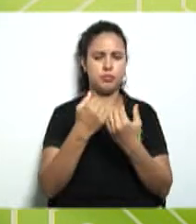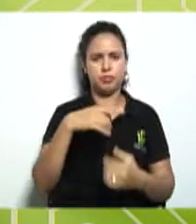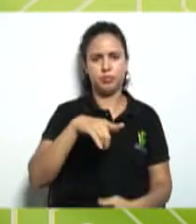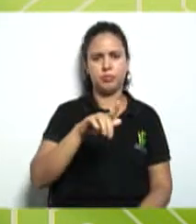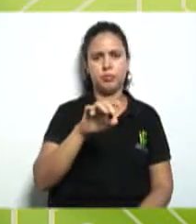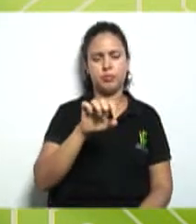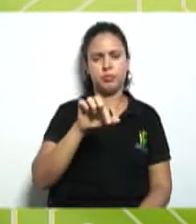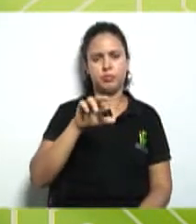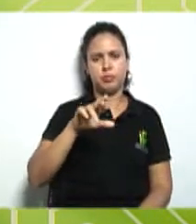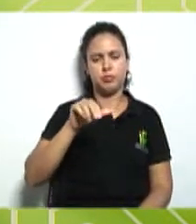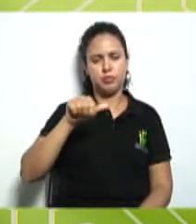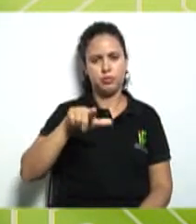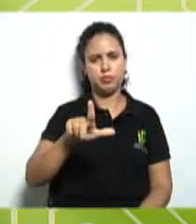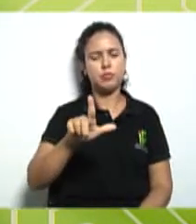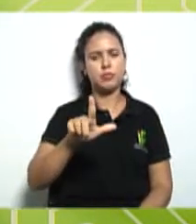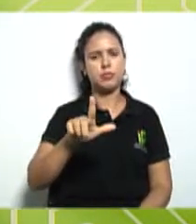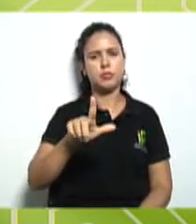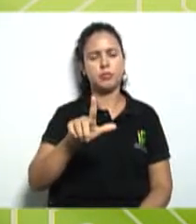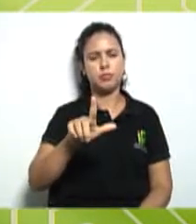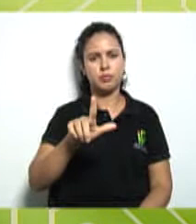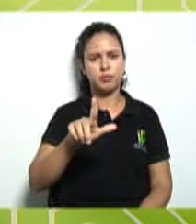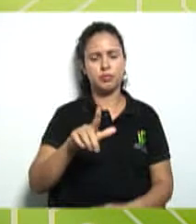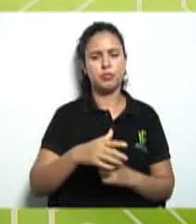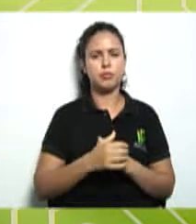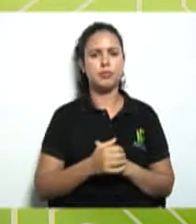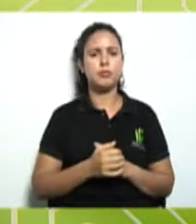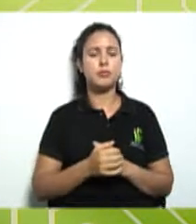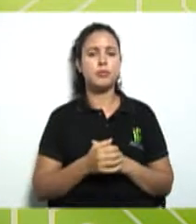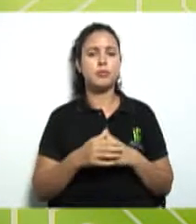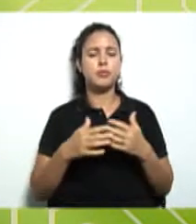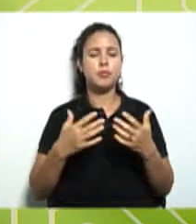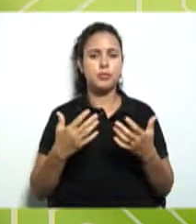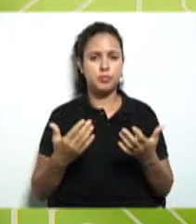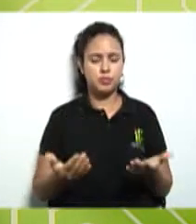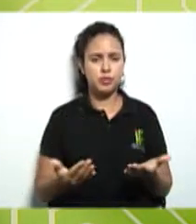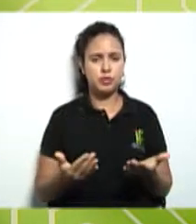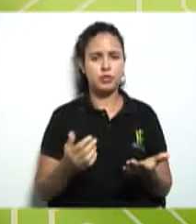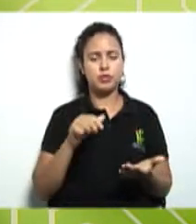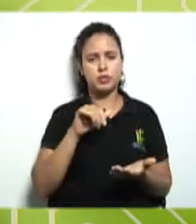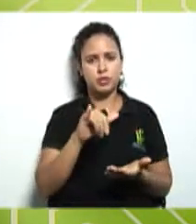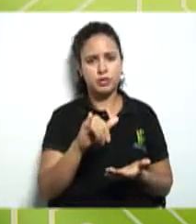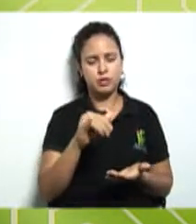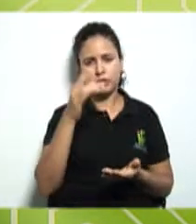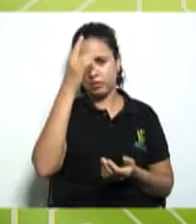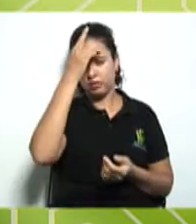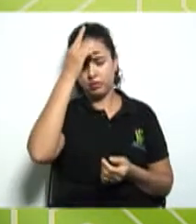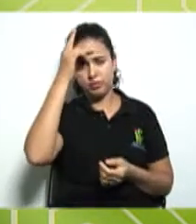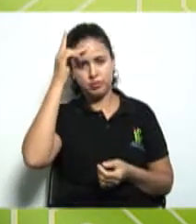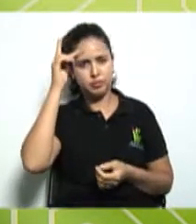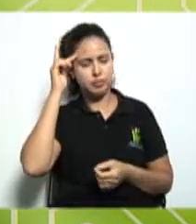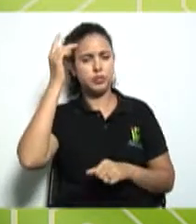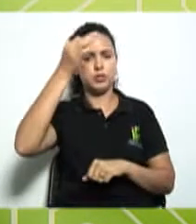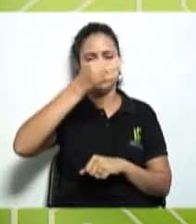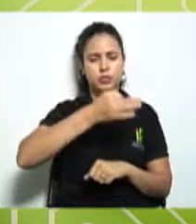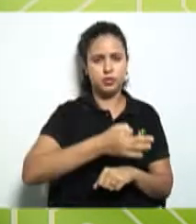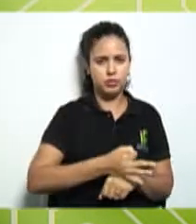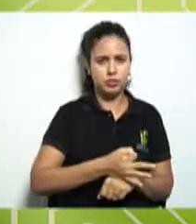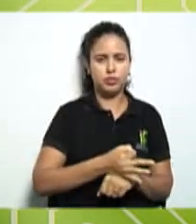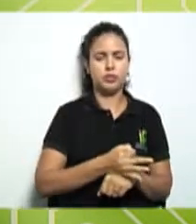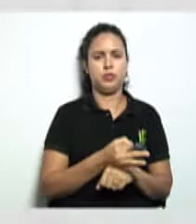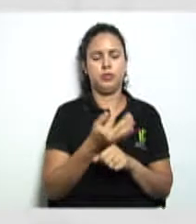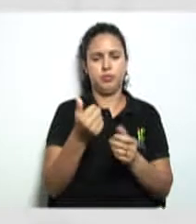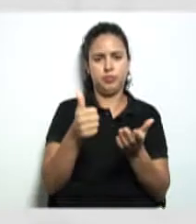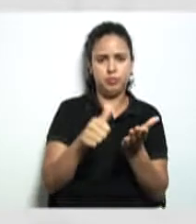que seria na Assembleia Geral. Então, nesse caso, caso não participe todos